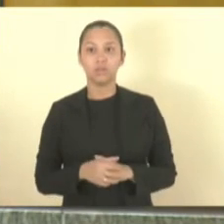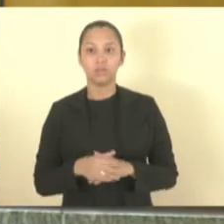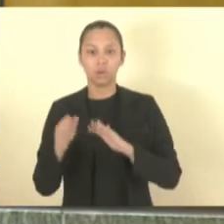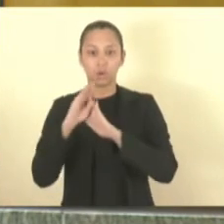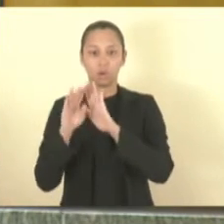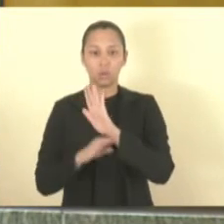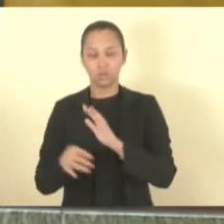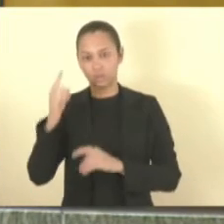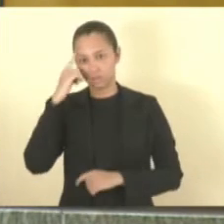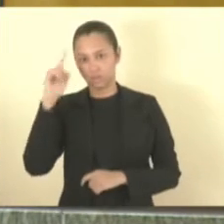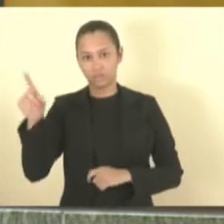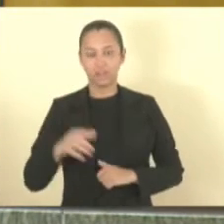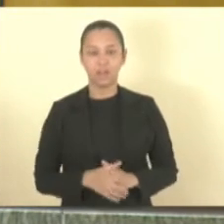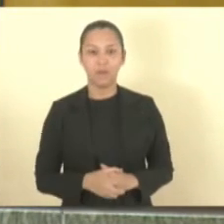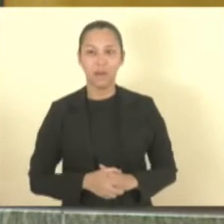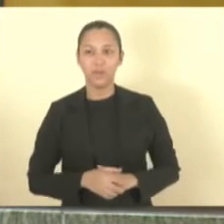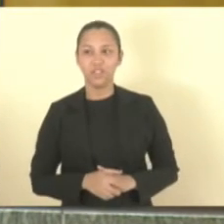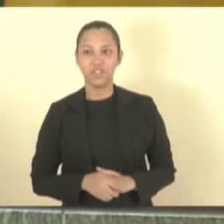ordem do dia.